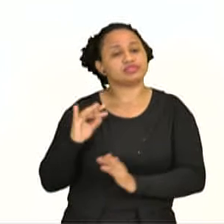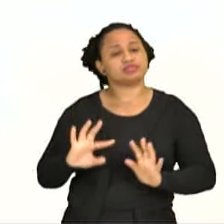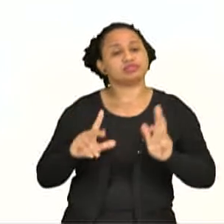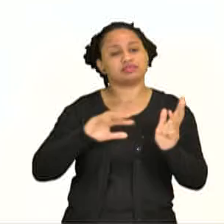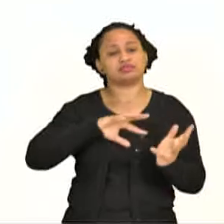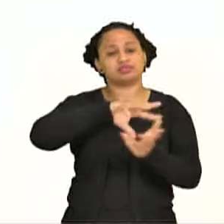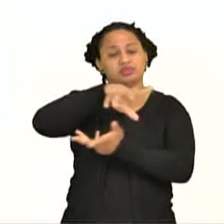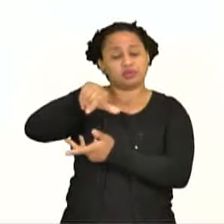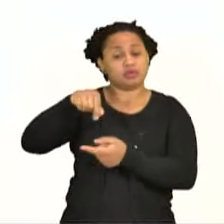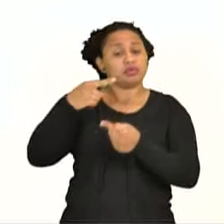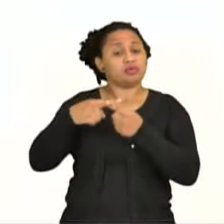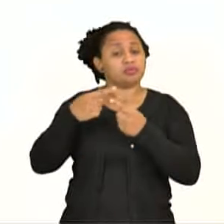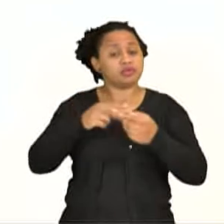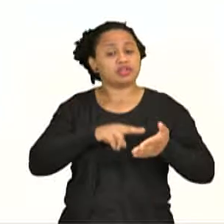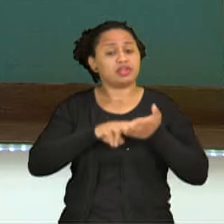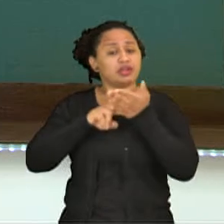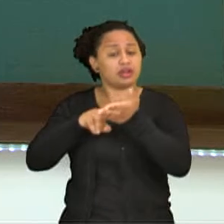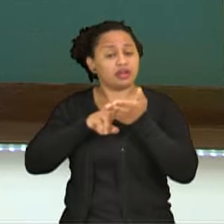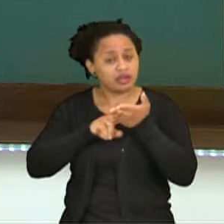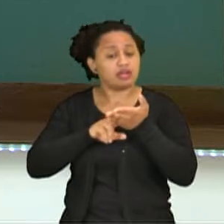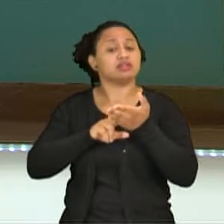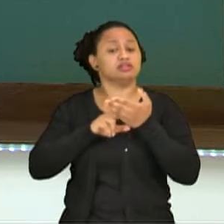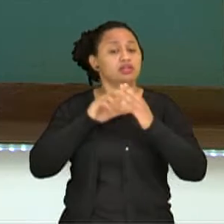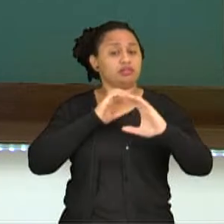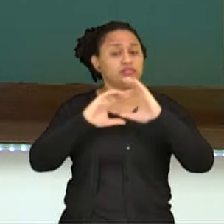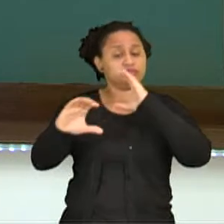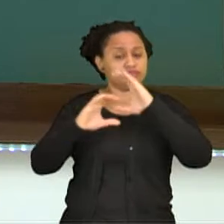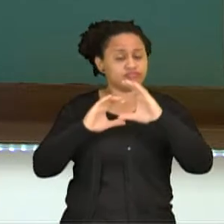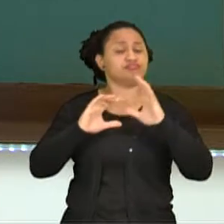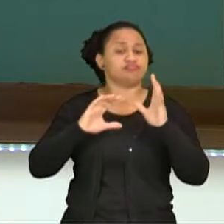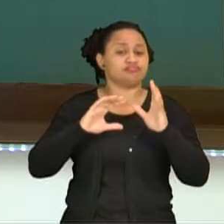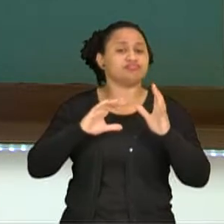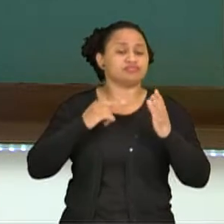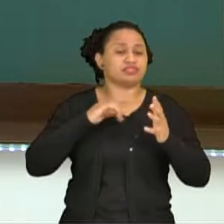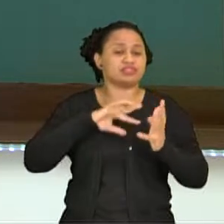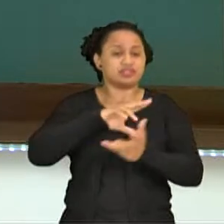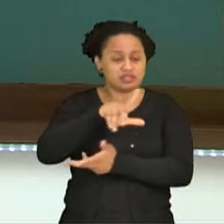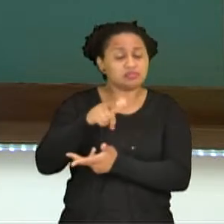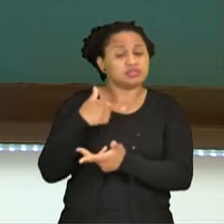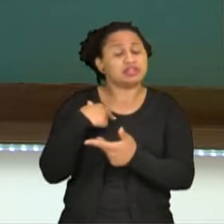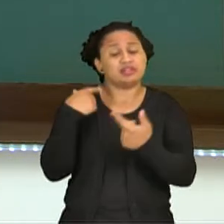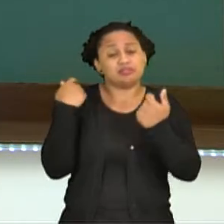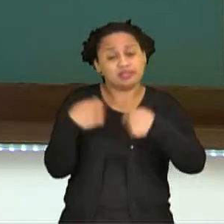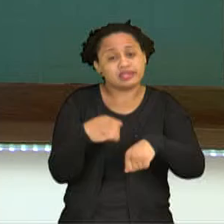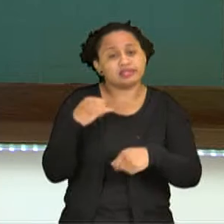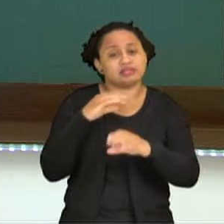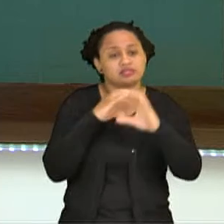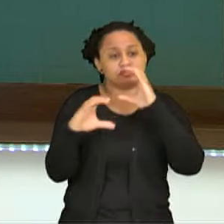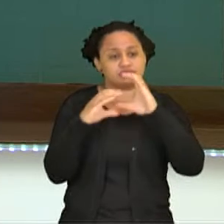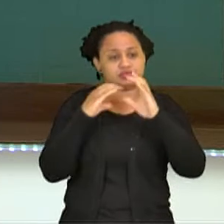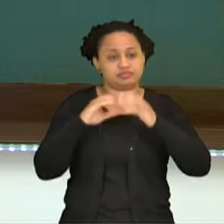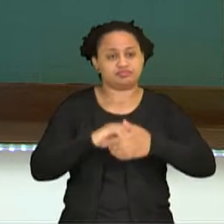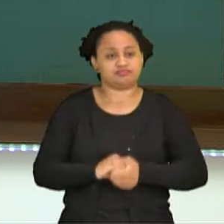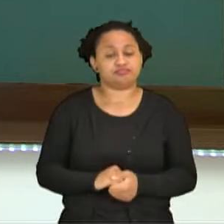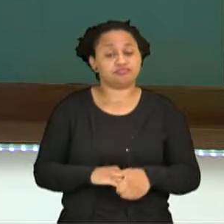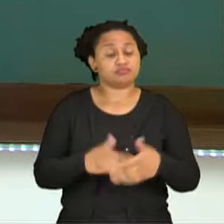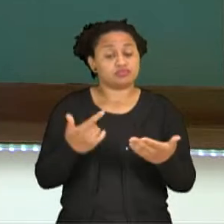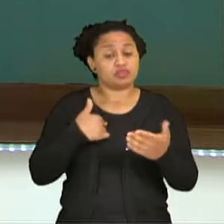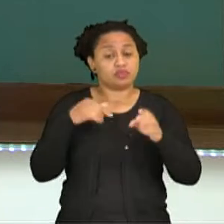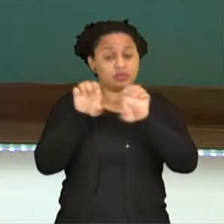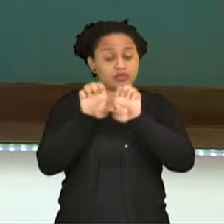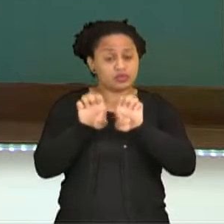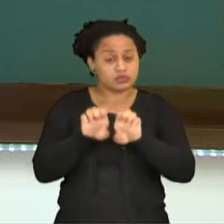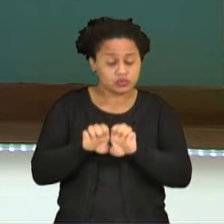Porque carta é comunicação e a humanidade, ela se faz em torno da comunicação. Vamos à estrutura do gênero